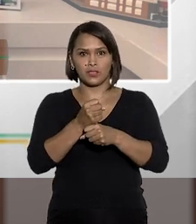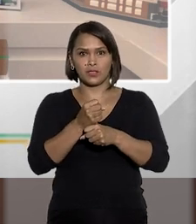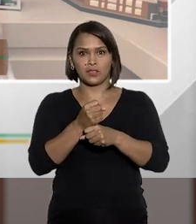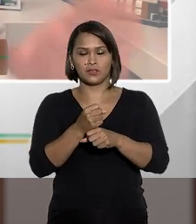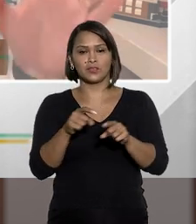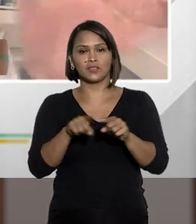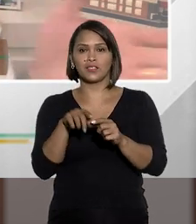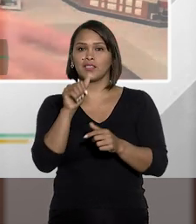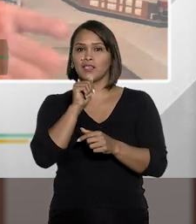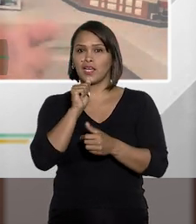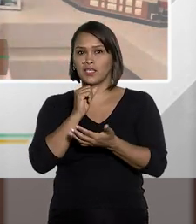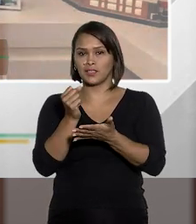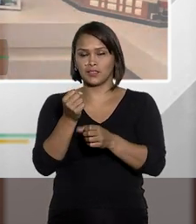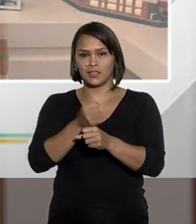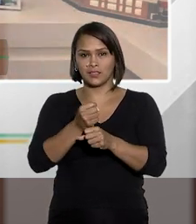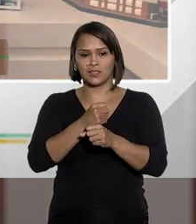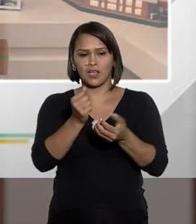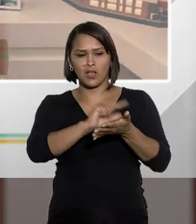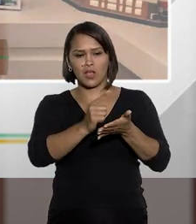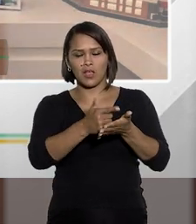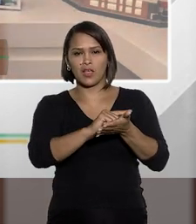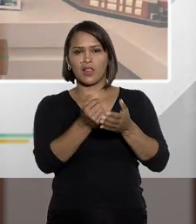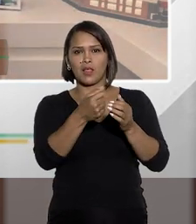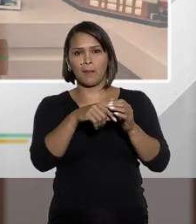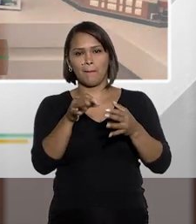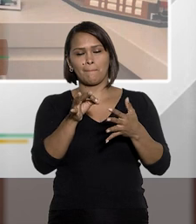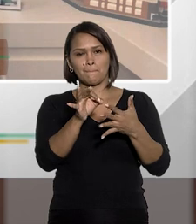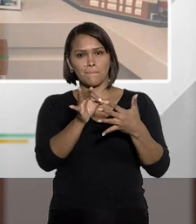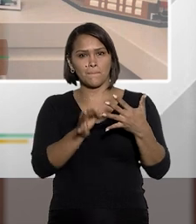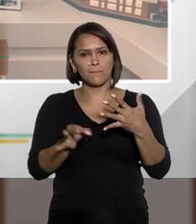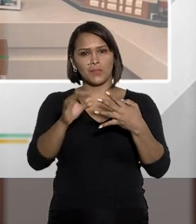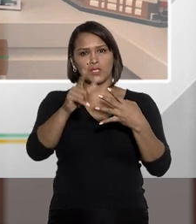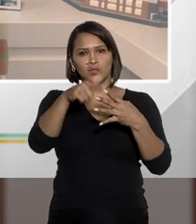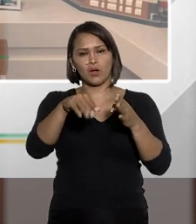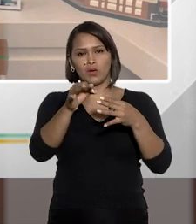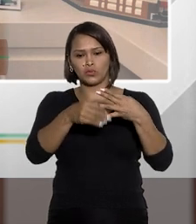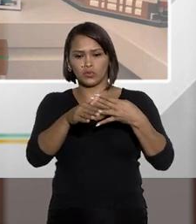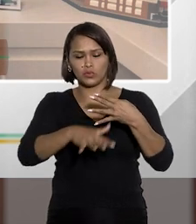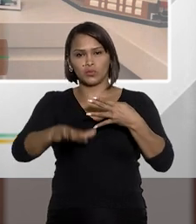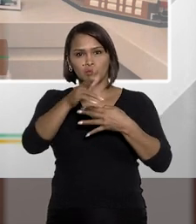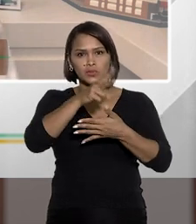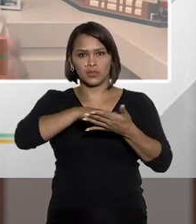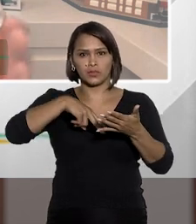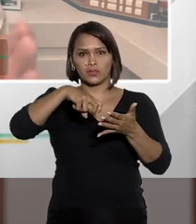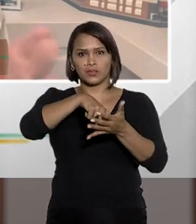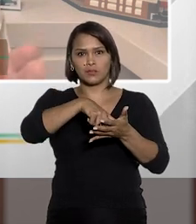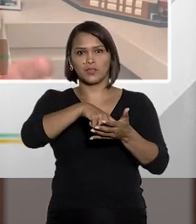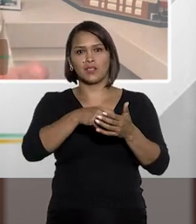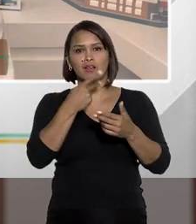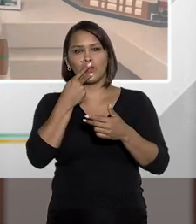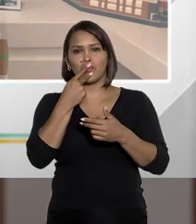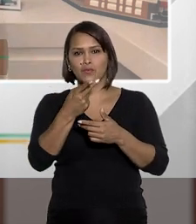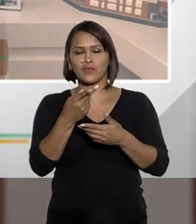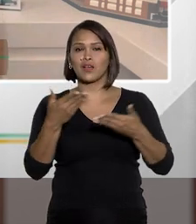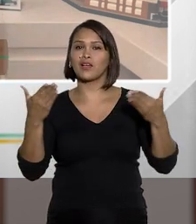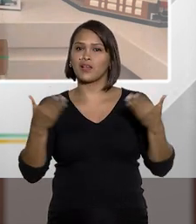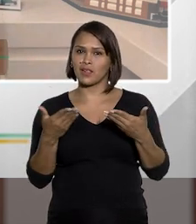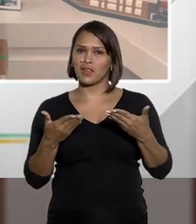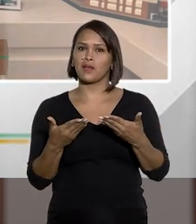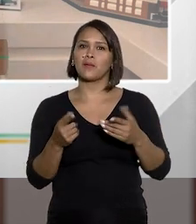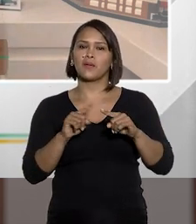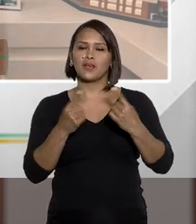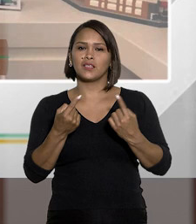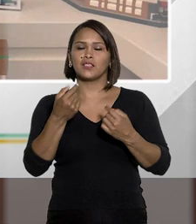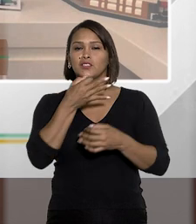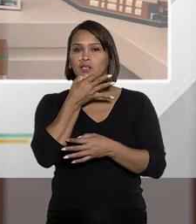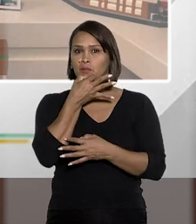e ainda esse ano eu lancei um livro, Manual de Jurisprudência Criminal, Fátima, me perdoe por falar isso